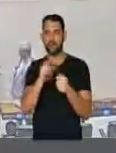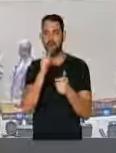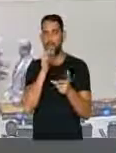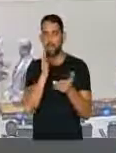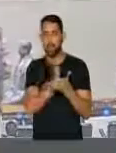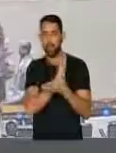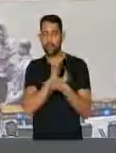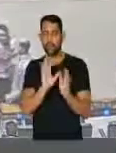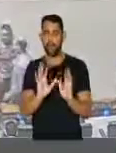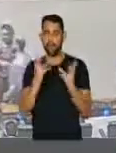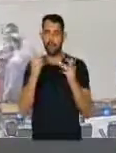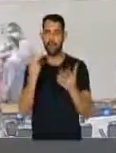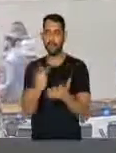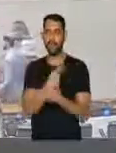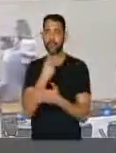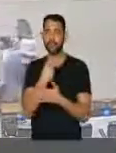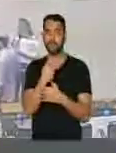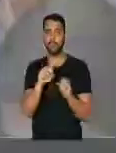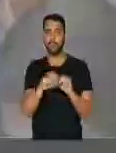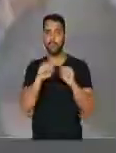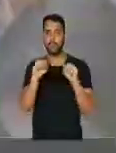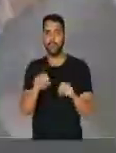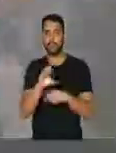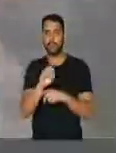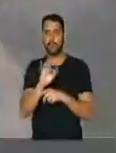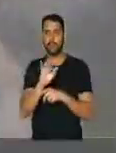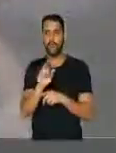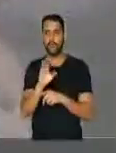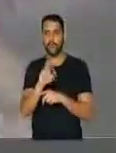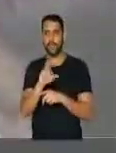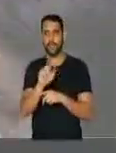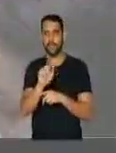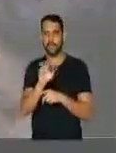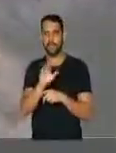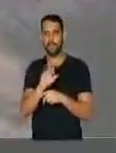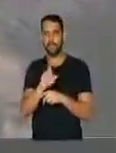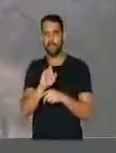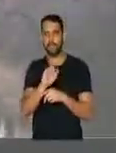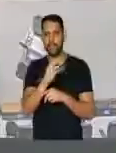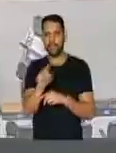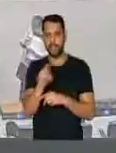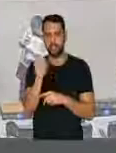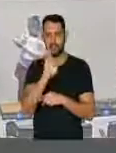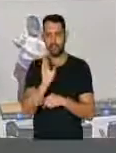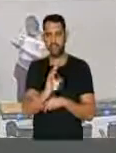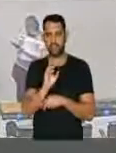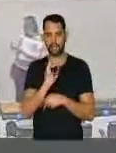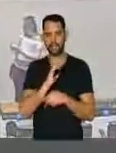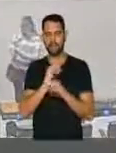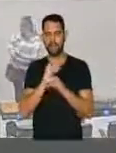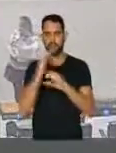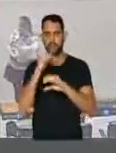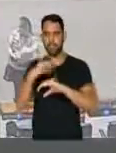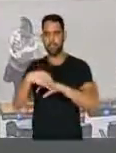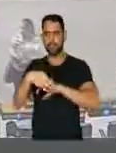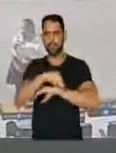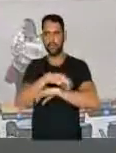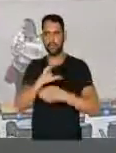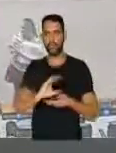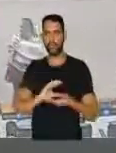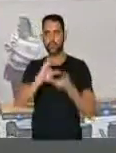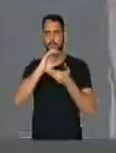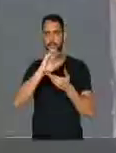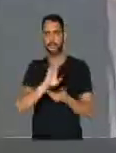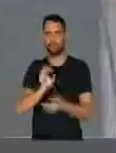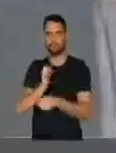O evento é realizado pelo sistema CONFEA-CREA, Confederação Brasileira dos Engenheiros e Arquitetos dos Conselhos